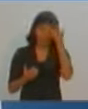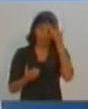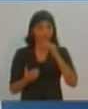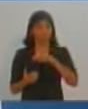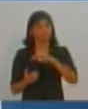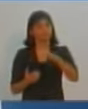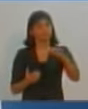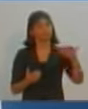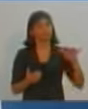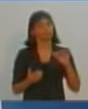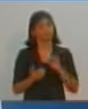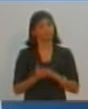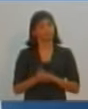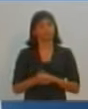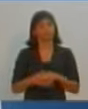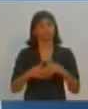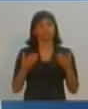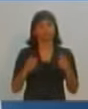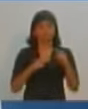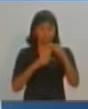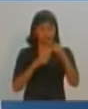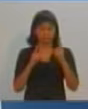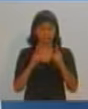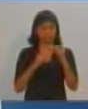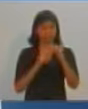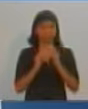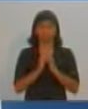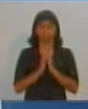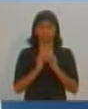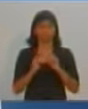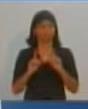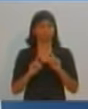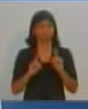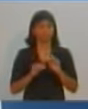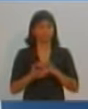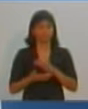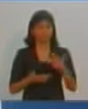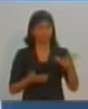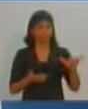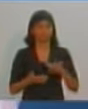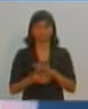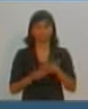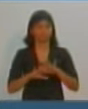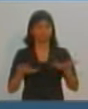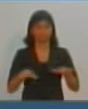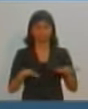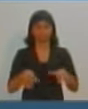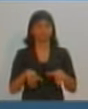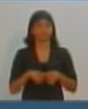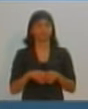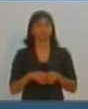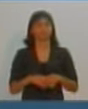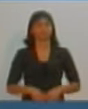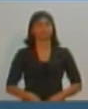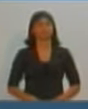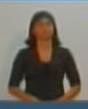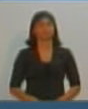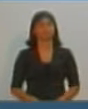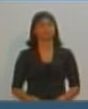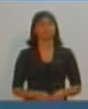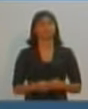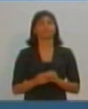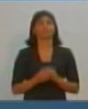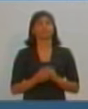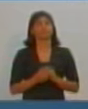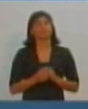sou o único candidato a prefeito de prudente que não tem o Santinho. Não quero ter, só serve pra estudar a cidade. Muito obrigado. Então, agora a pergunta é